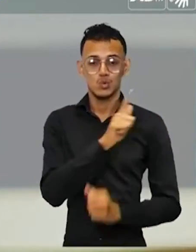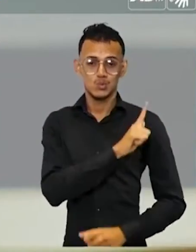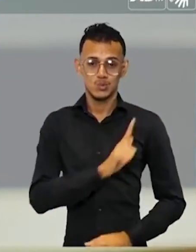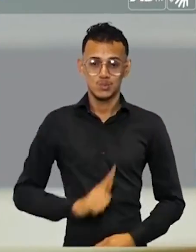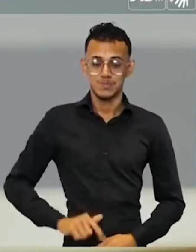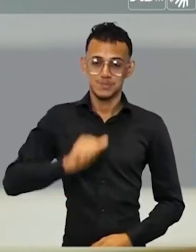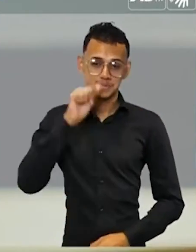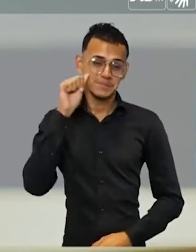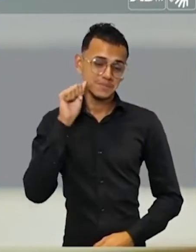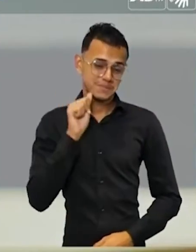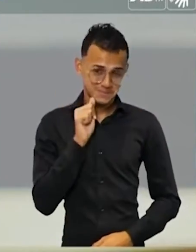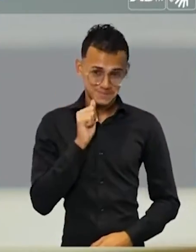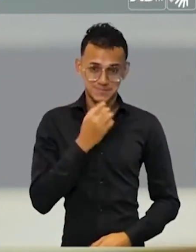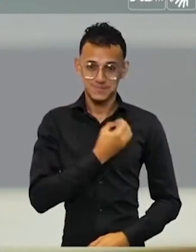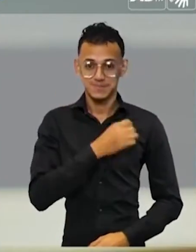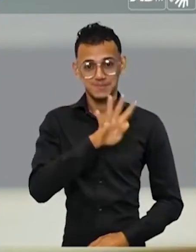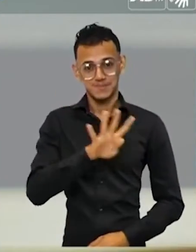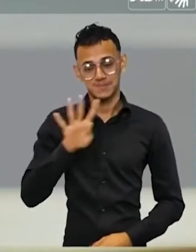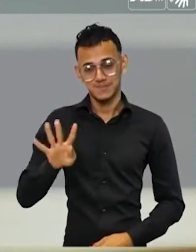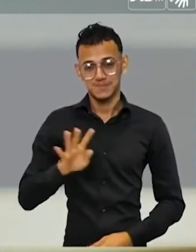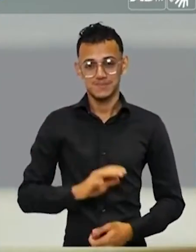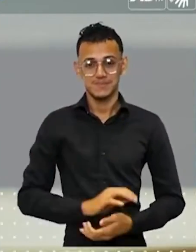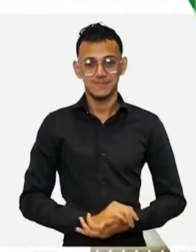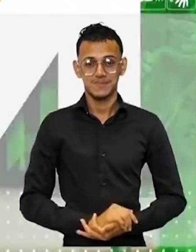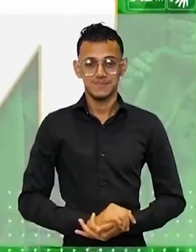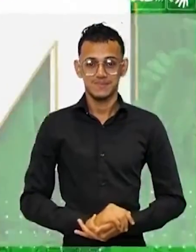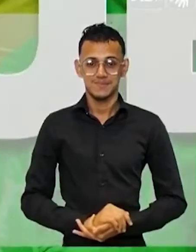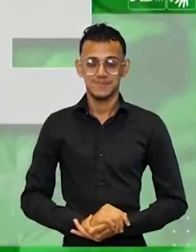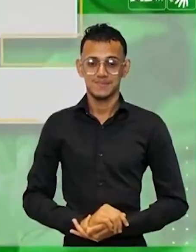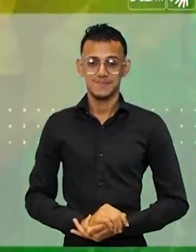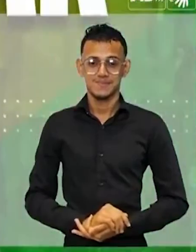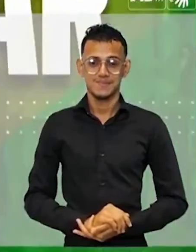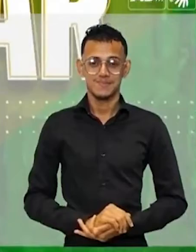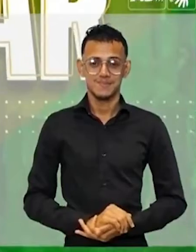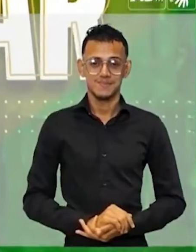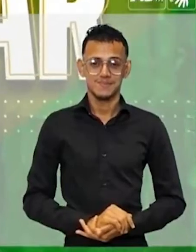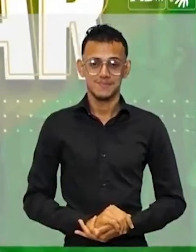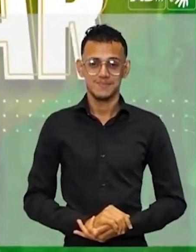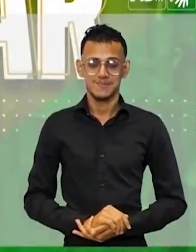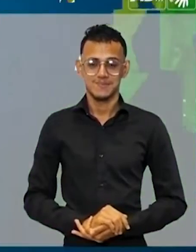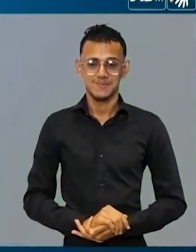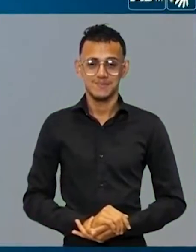Rocha, governador 44. Tem que continuar!